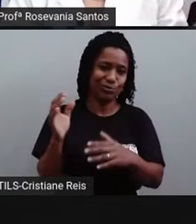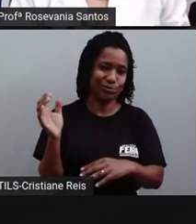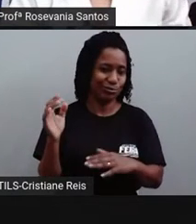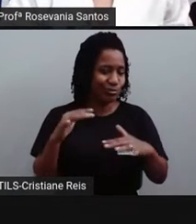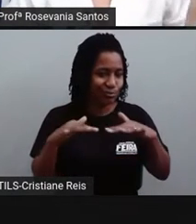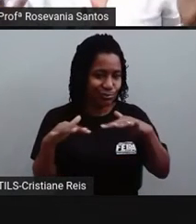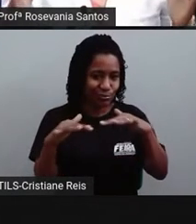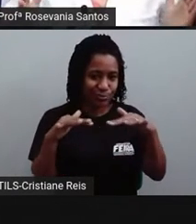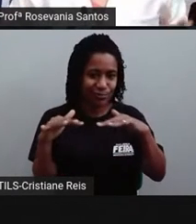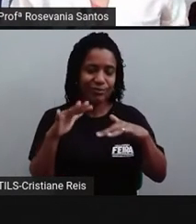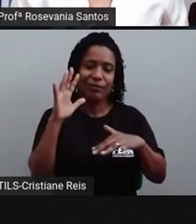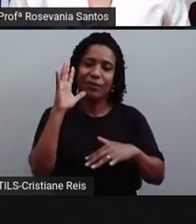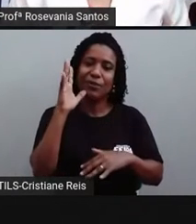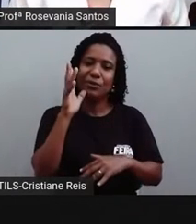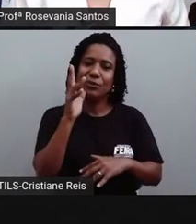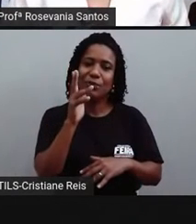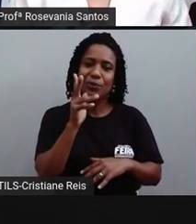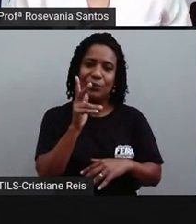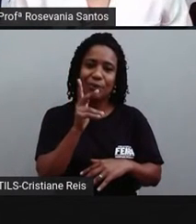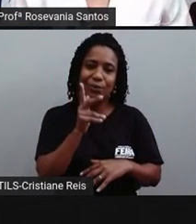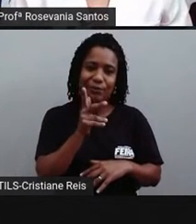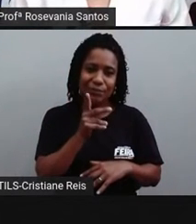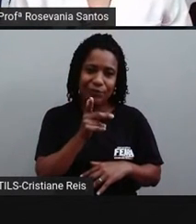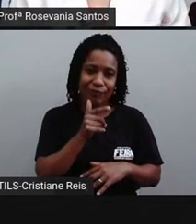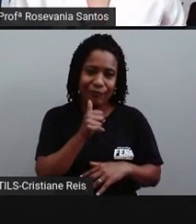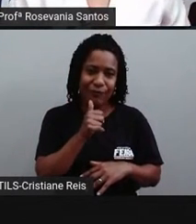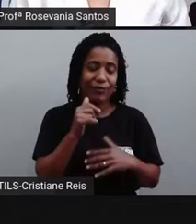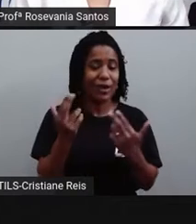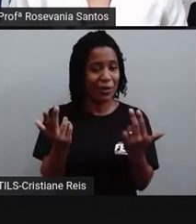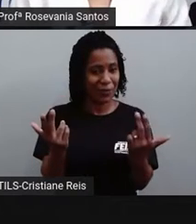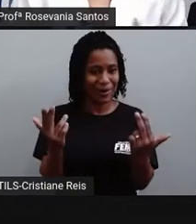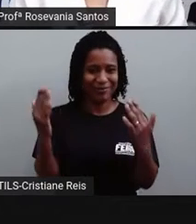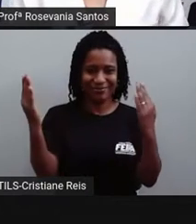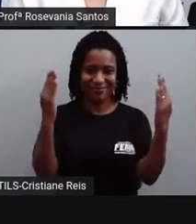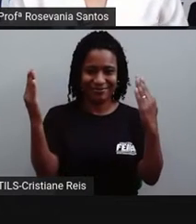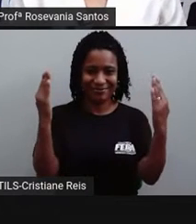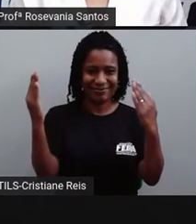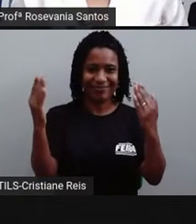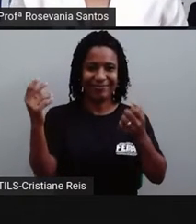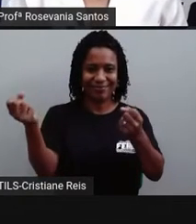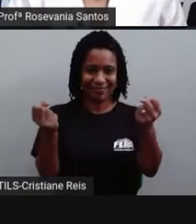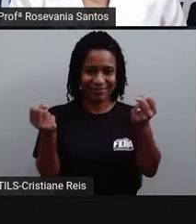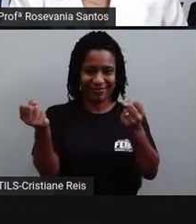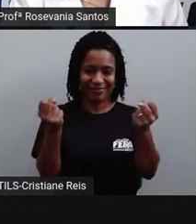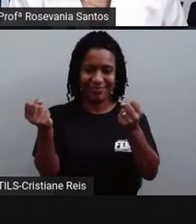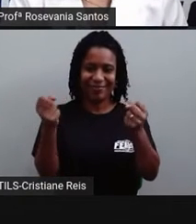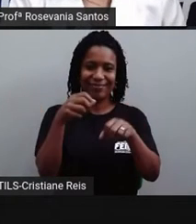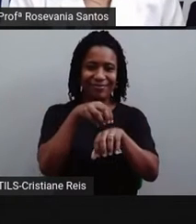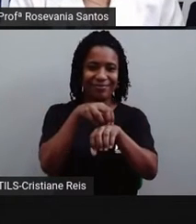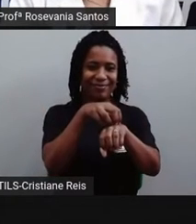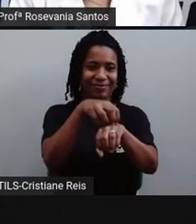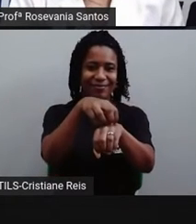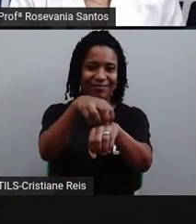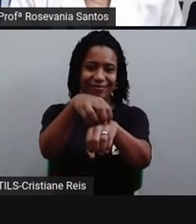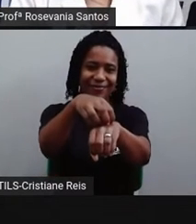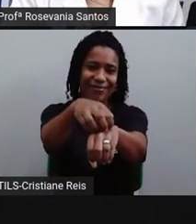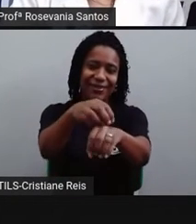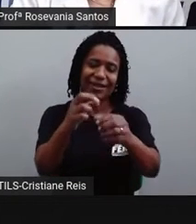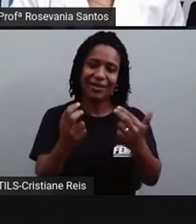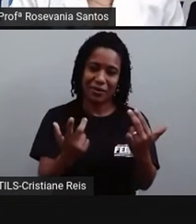essa movimentação porque você está como sentado ali no banco do carro. Então, é a mesma coisa, né? A mesma ideia do planeta Terra.